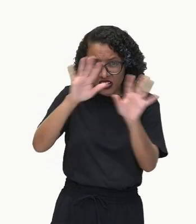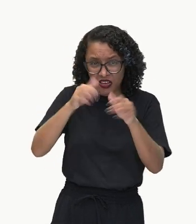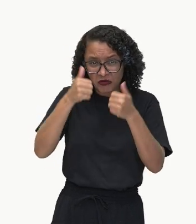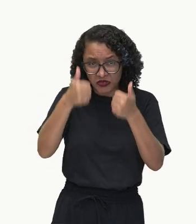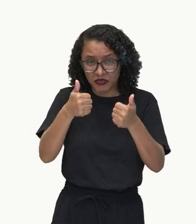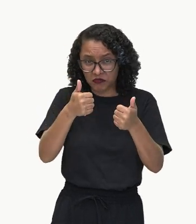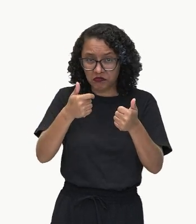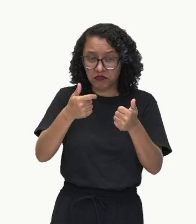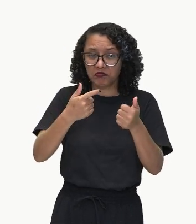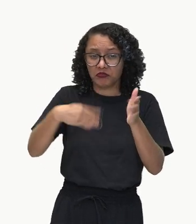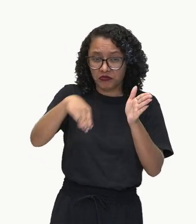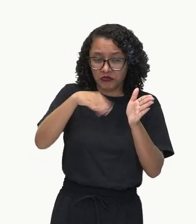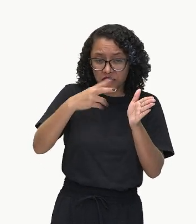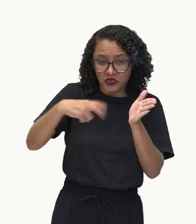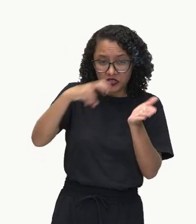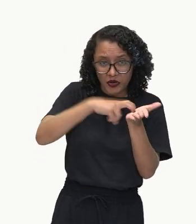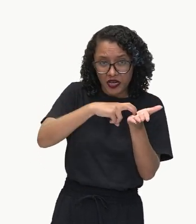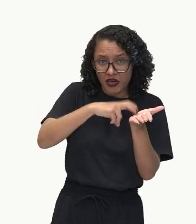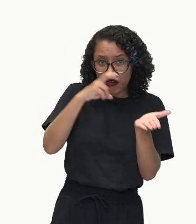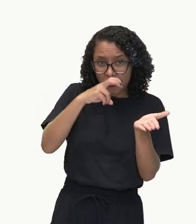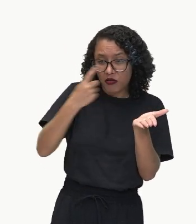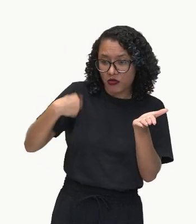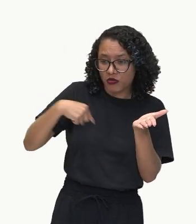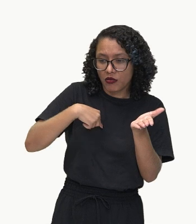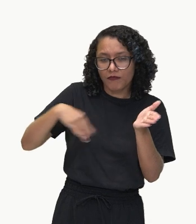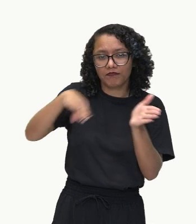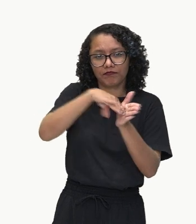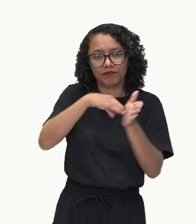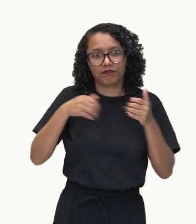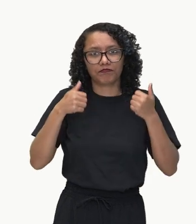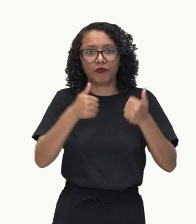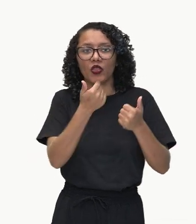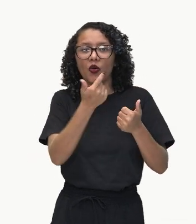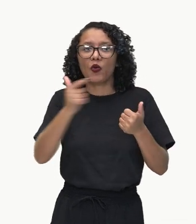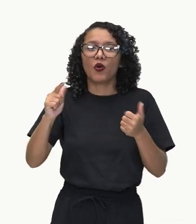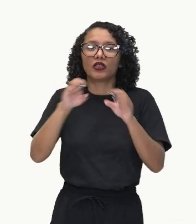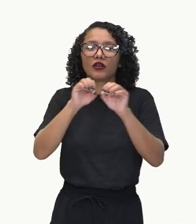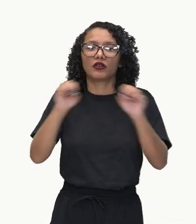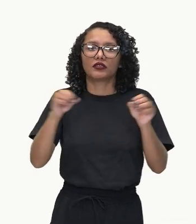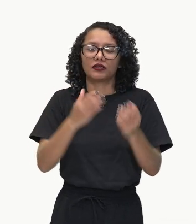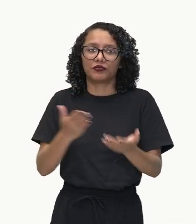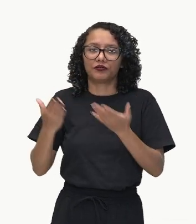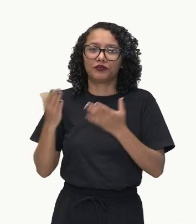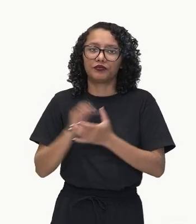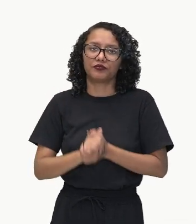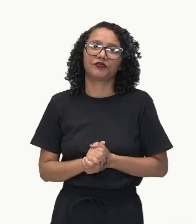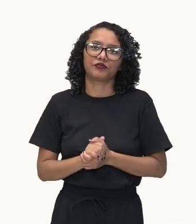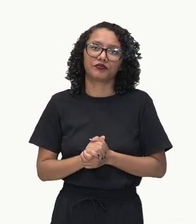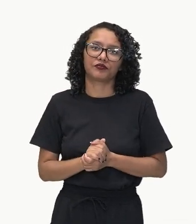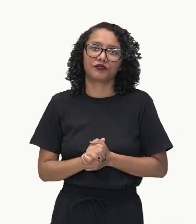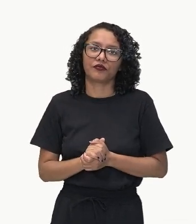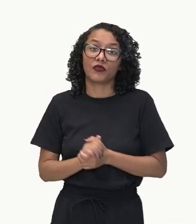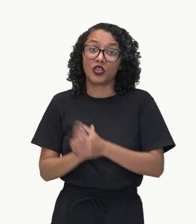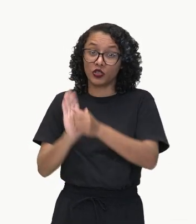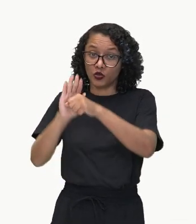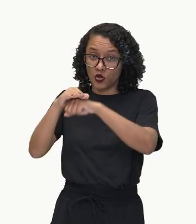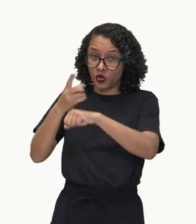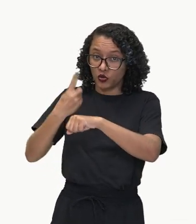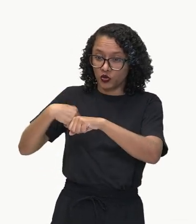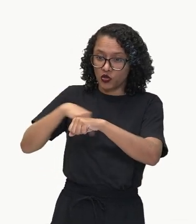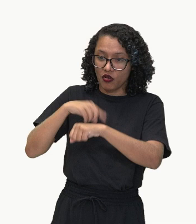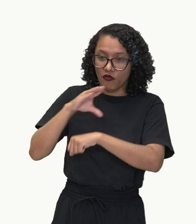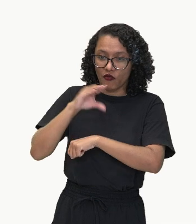manhã. Vamos ver agora outra oração. Olha só. Se eu disser assim, ó. Nós fomos embora